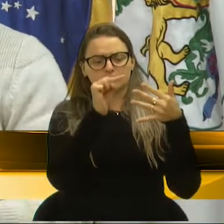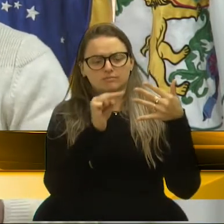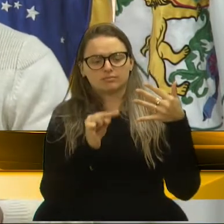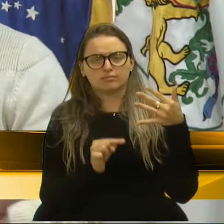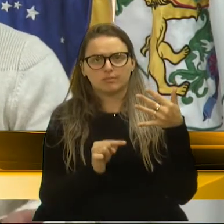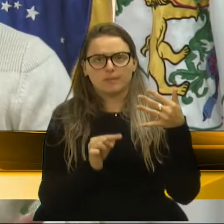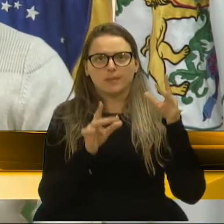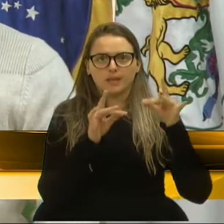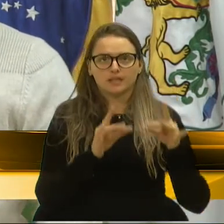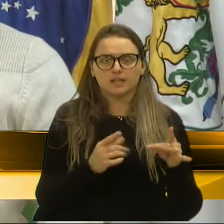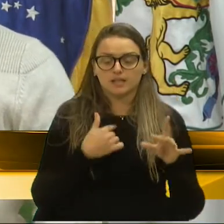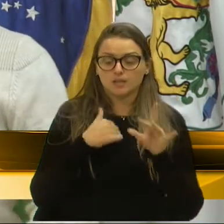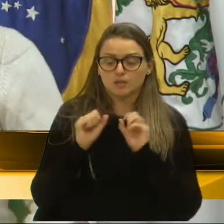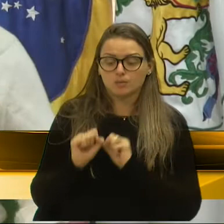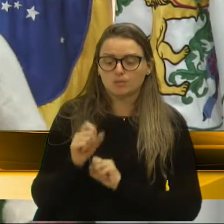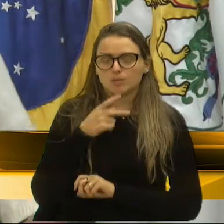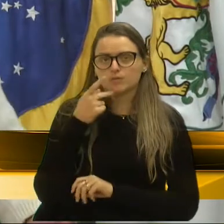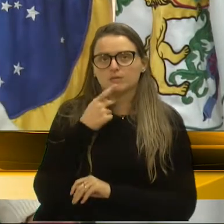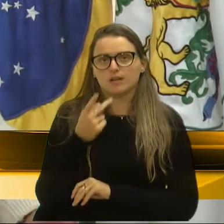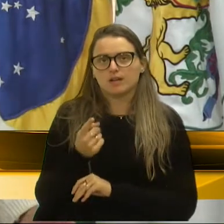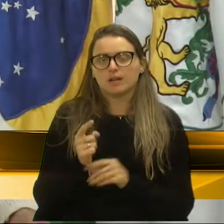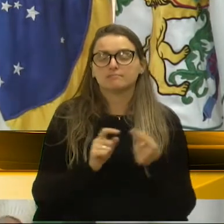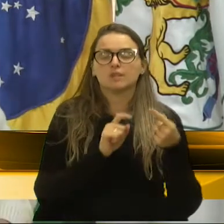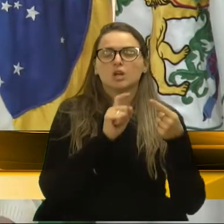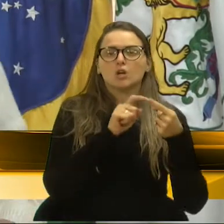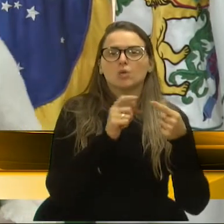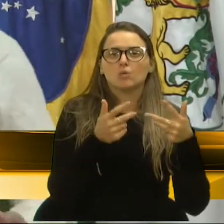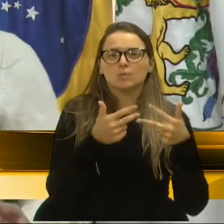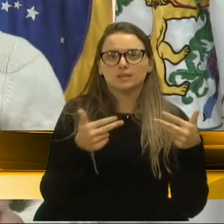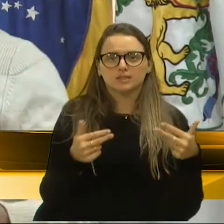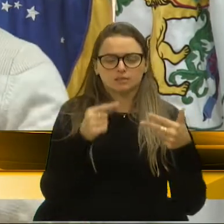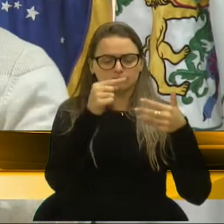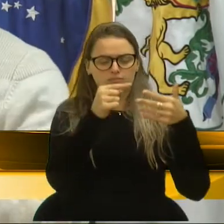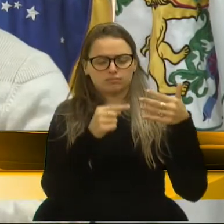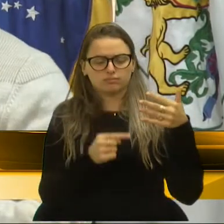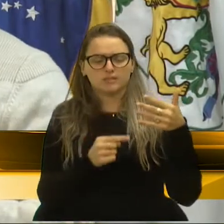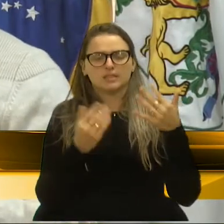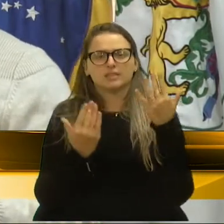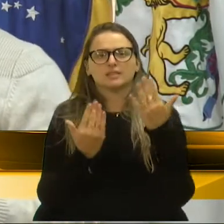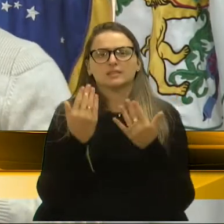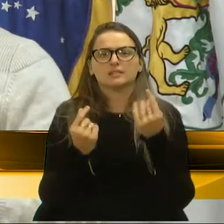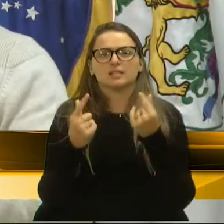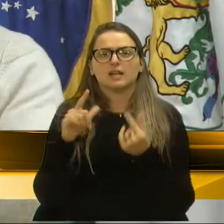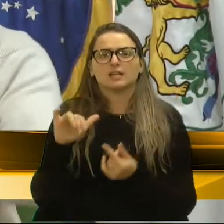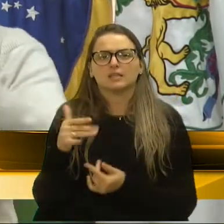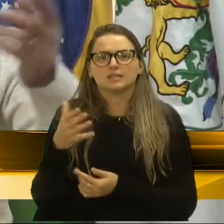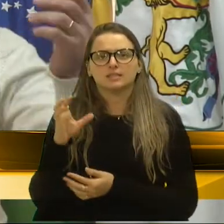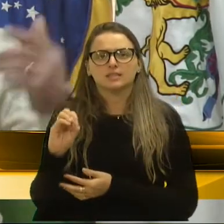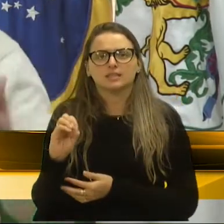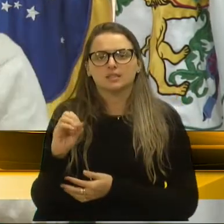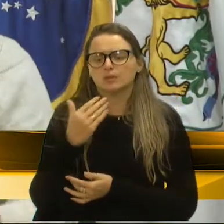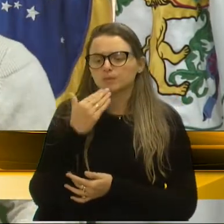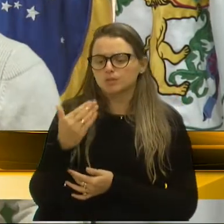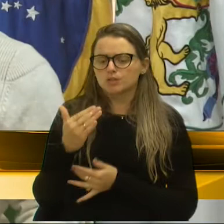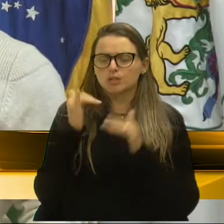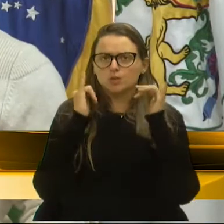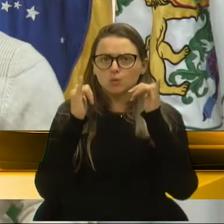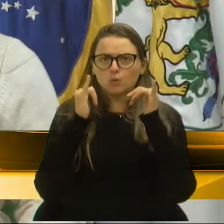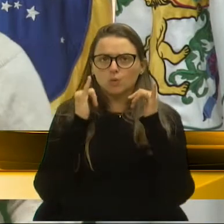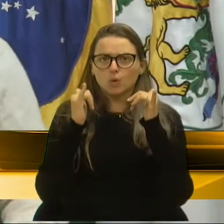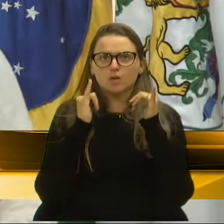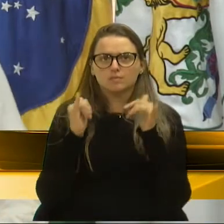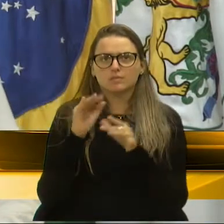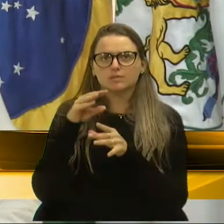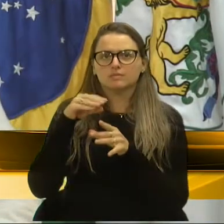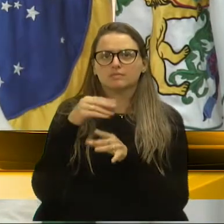posso citar uma delas, na licitação, estava cobrando que os ônibus trafeguem na nossa cidade